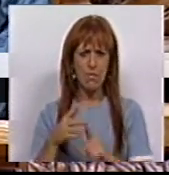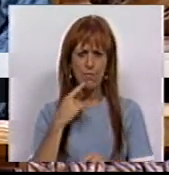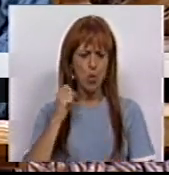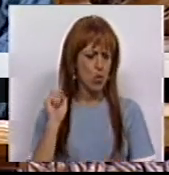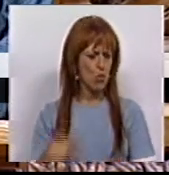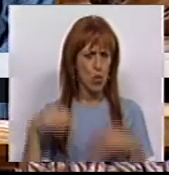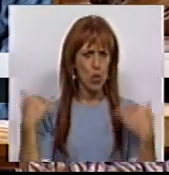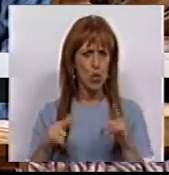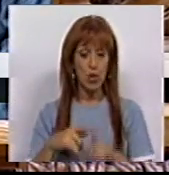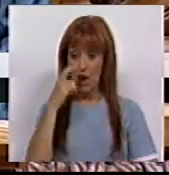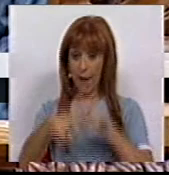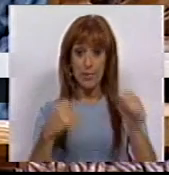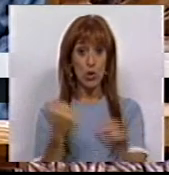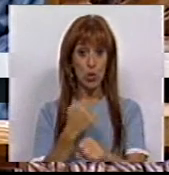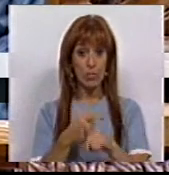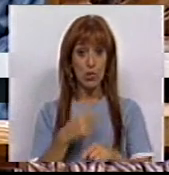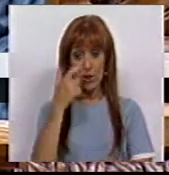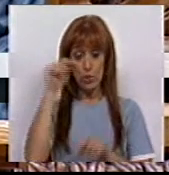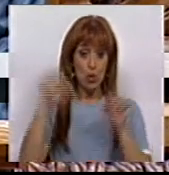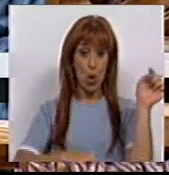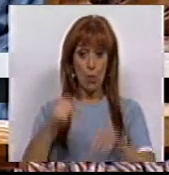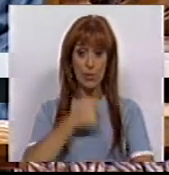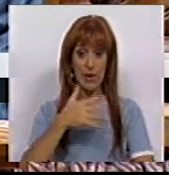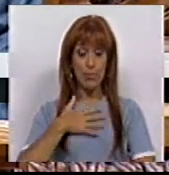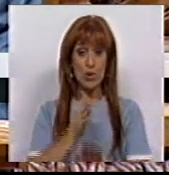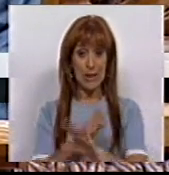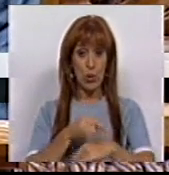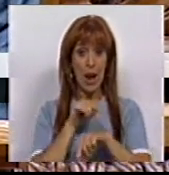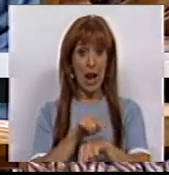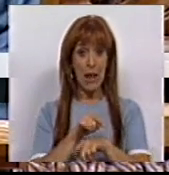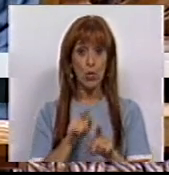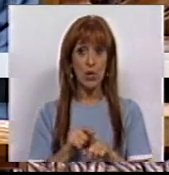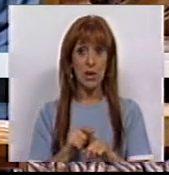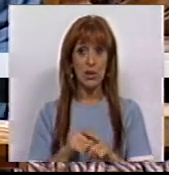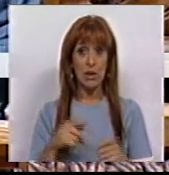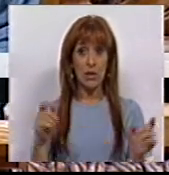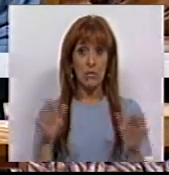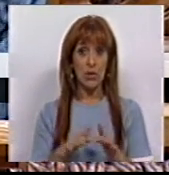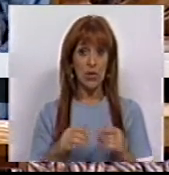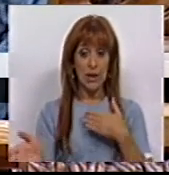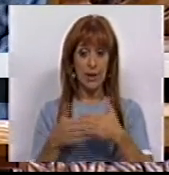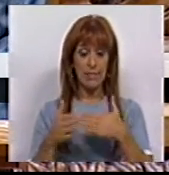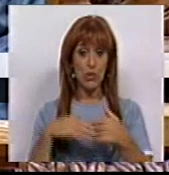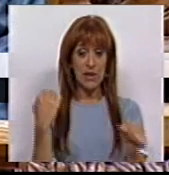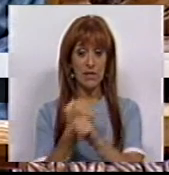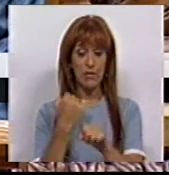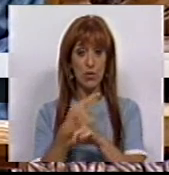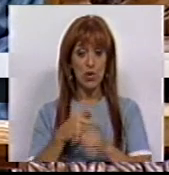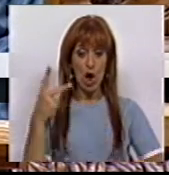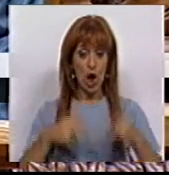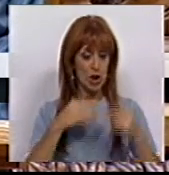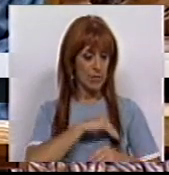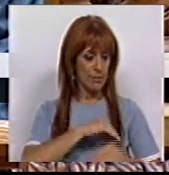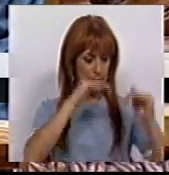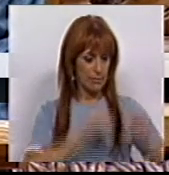forma brutal os trabalhadores e os utentes das empresas do setor, com aumentos de preços, encerramento de serviços, cortes